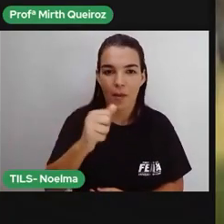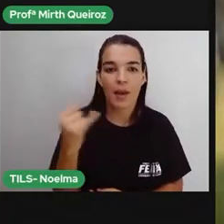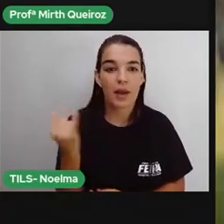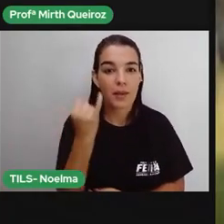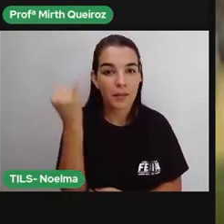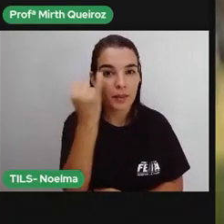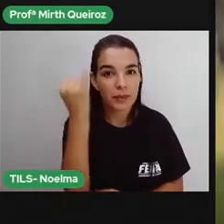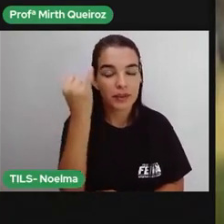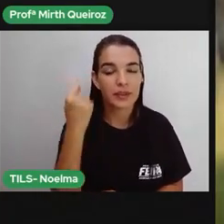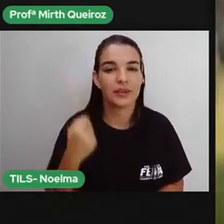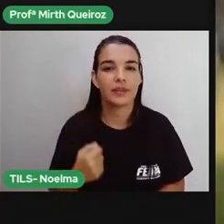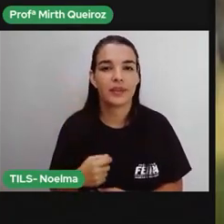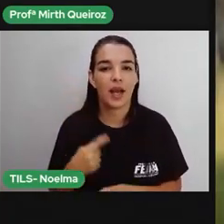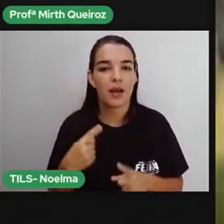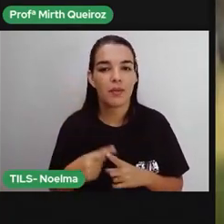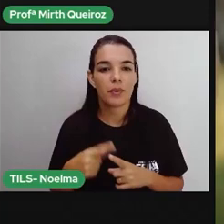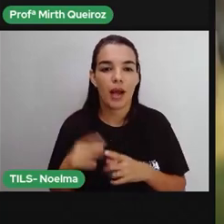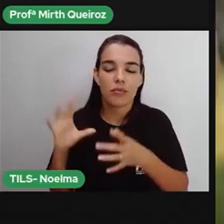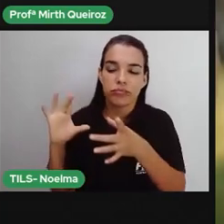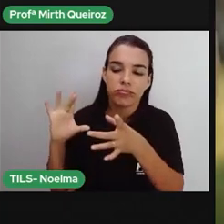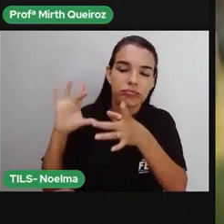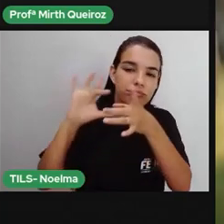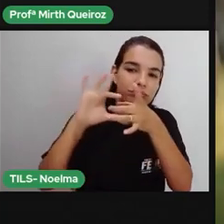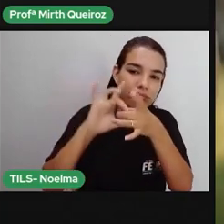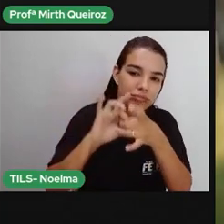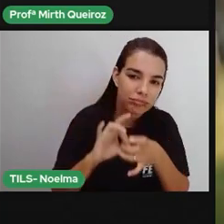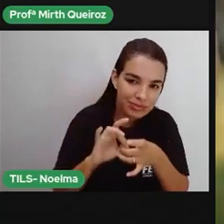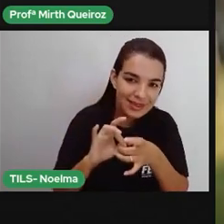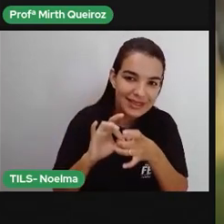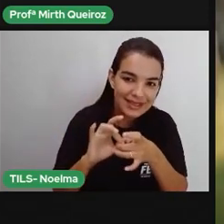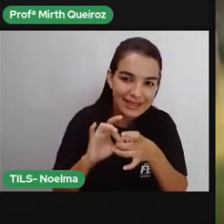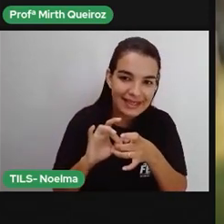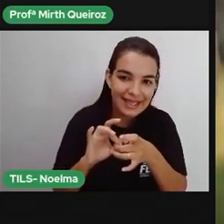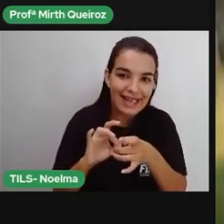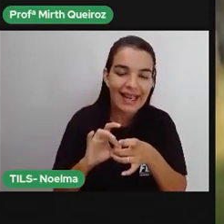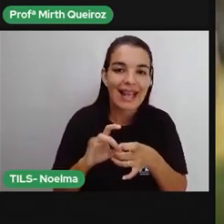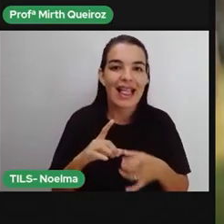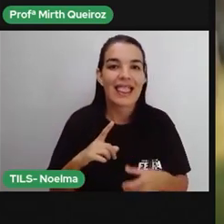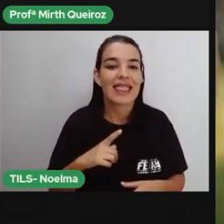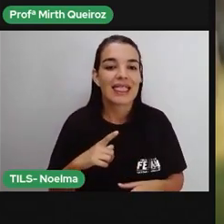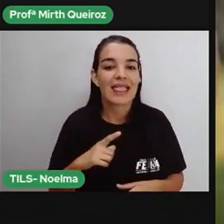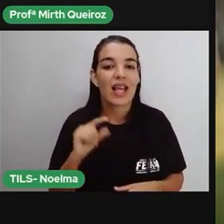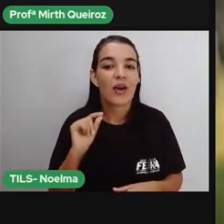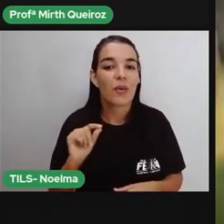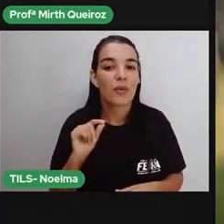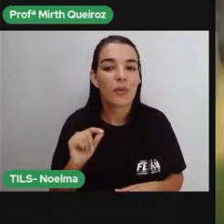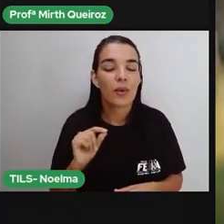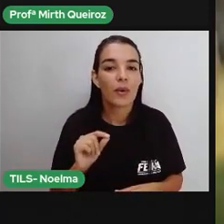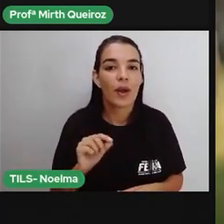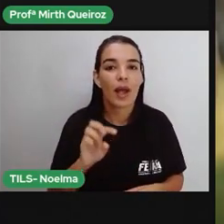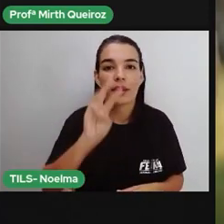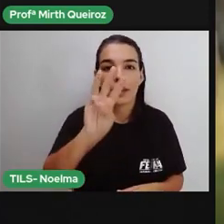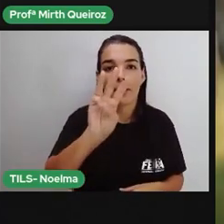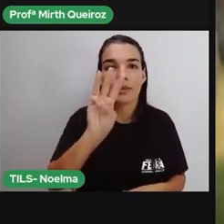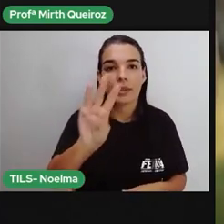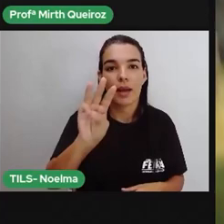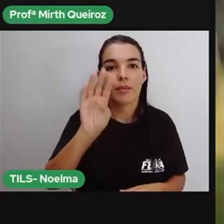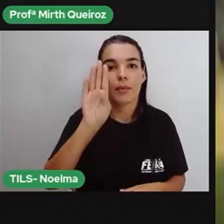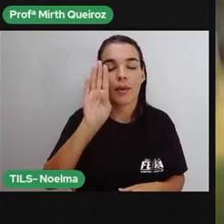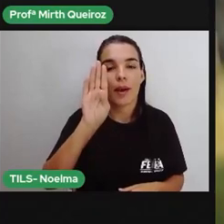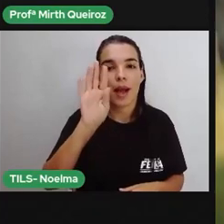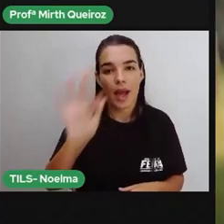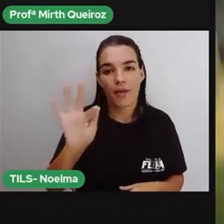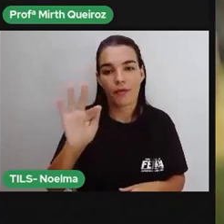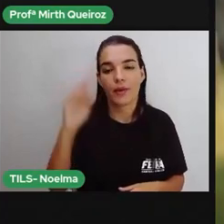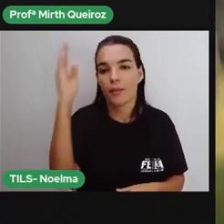parcerias, e que ainda é uma das mais fortes parcerias que a BPO tem, foi com o WWF Brasil. Foi